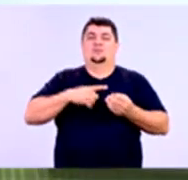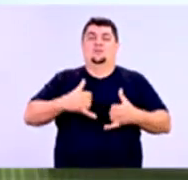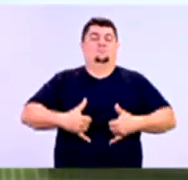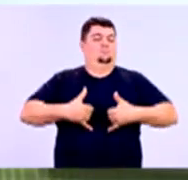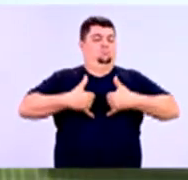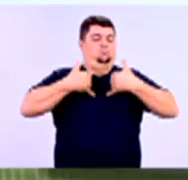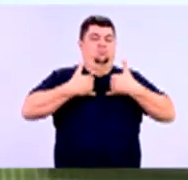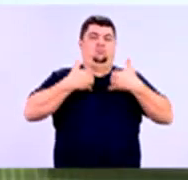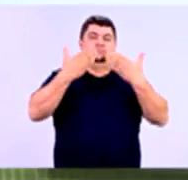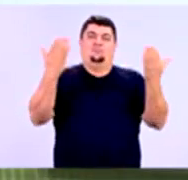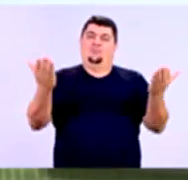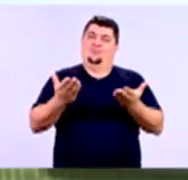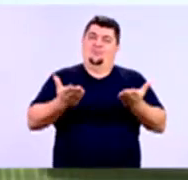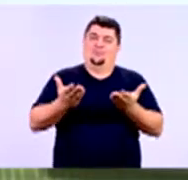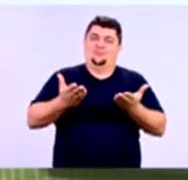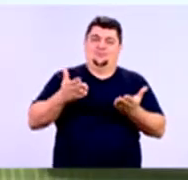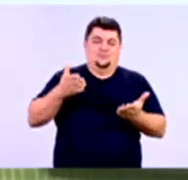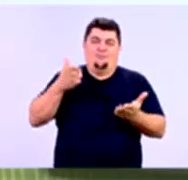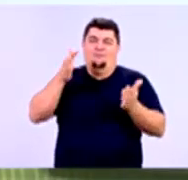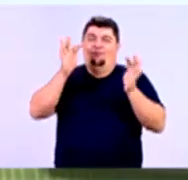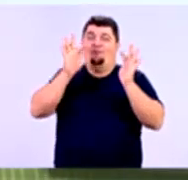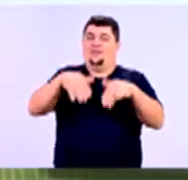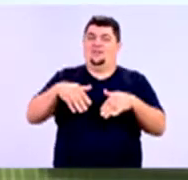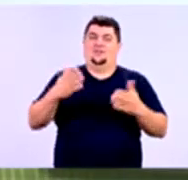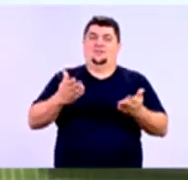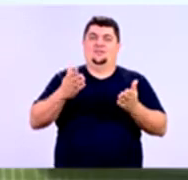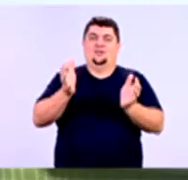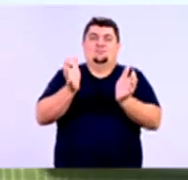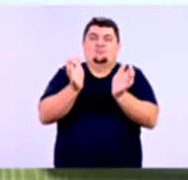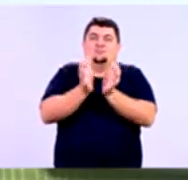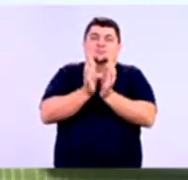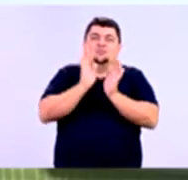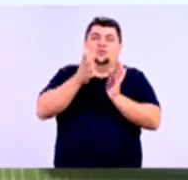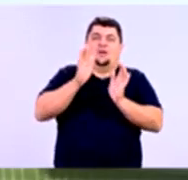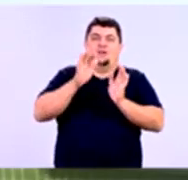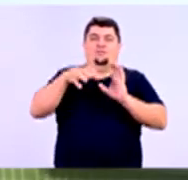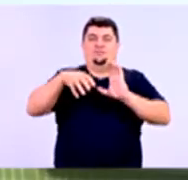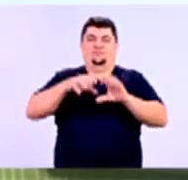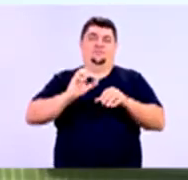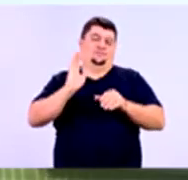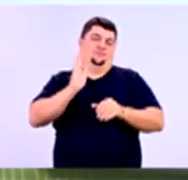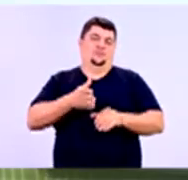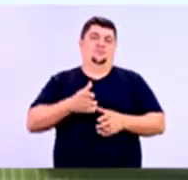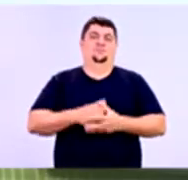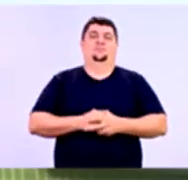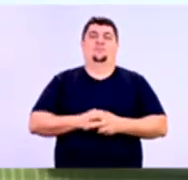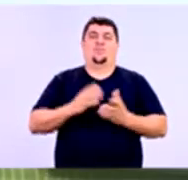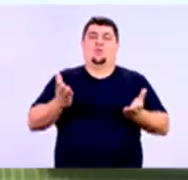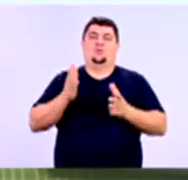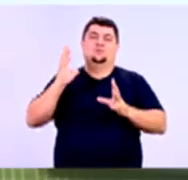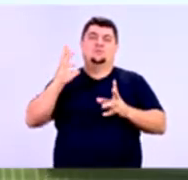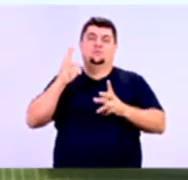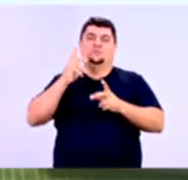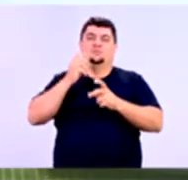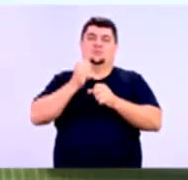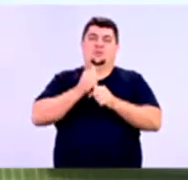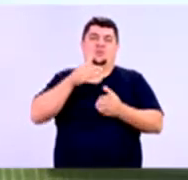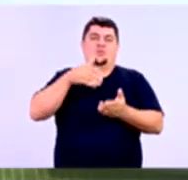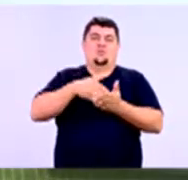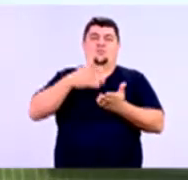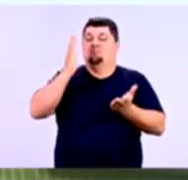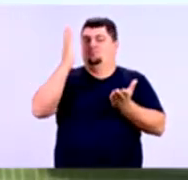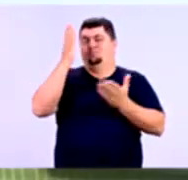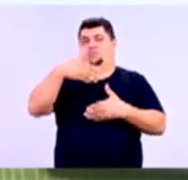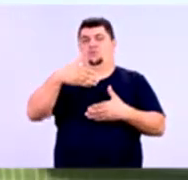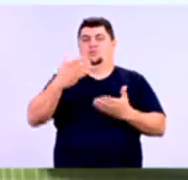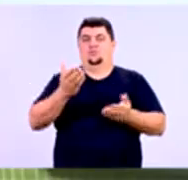vocês estarem aqui nessa reta final, estarem aí a turma formando. Então, vamos lá para a nossa revisão e, enfim, a nossa última prova do